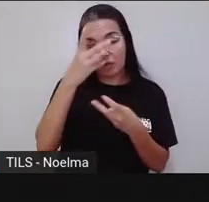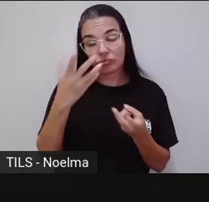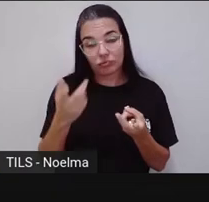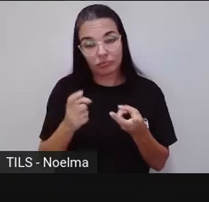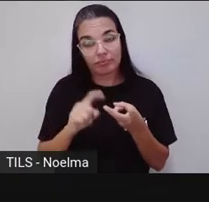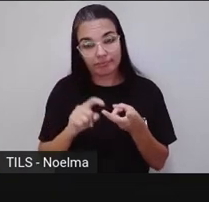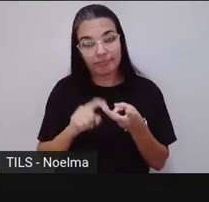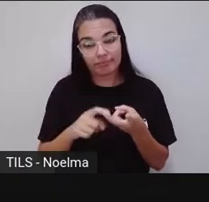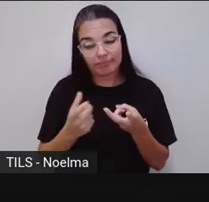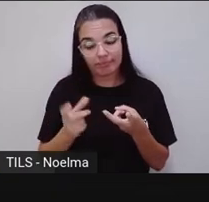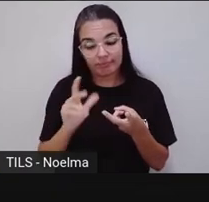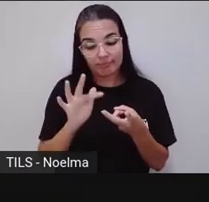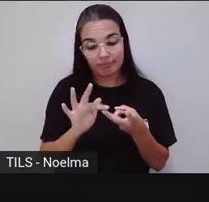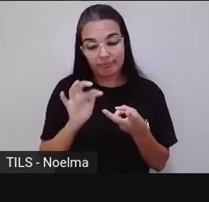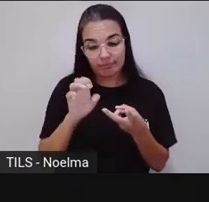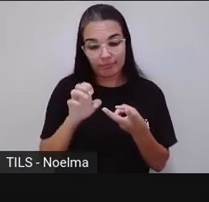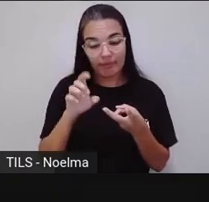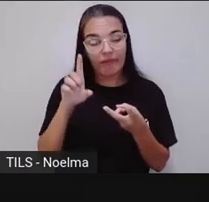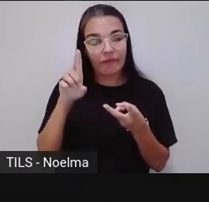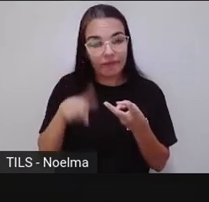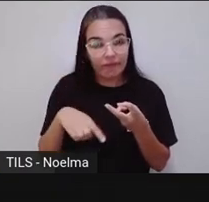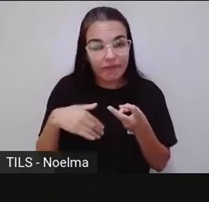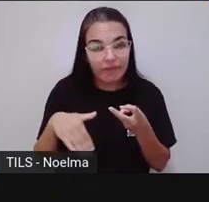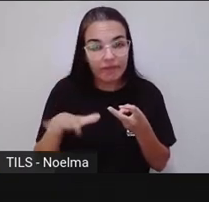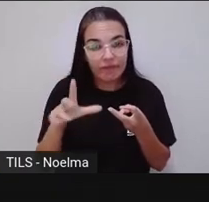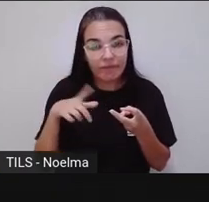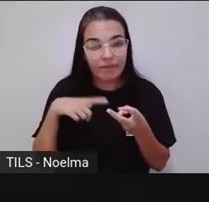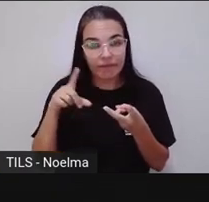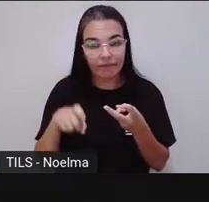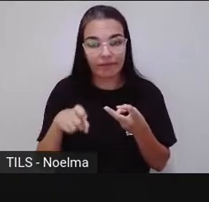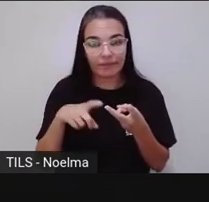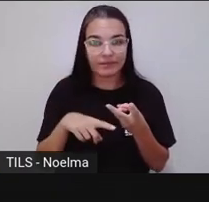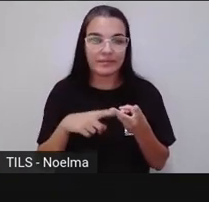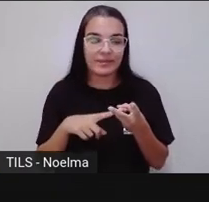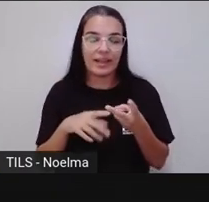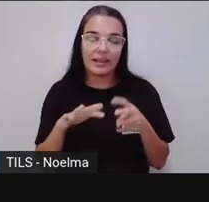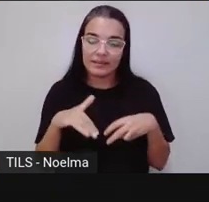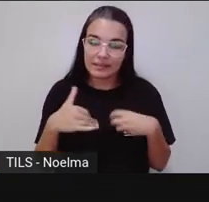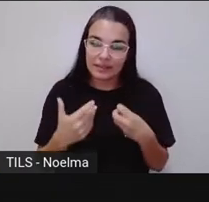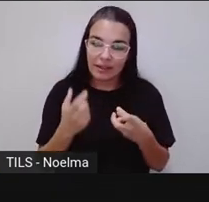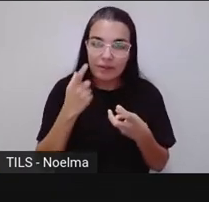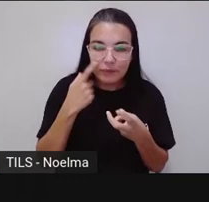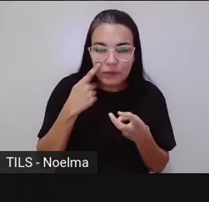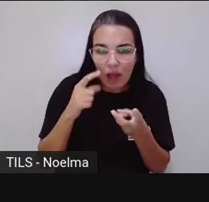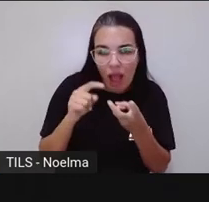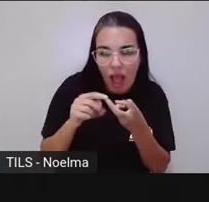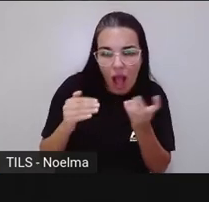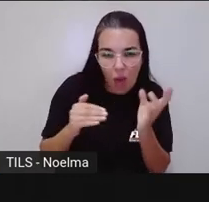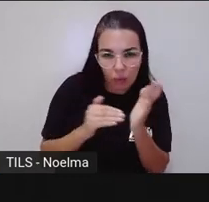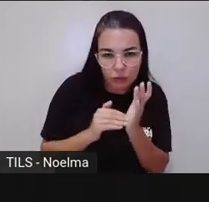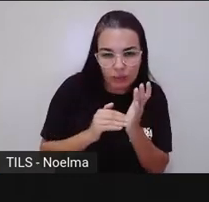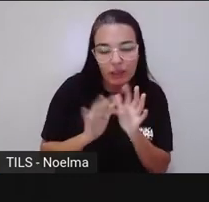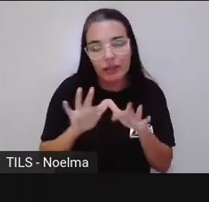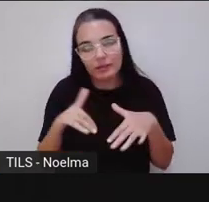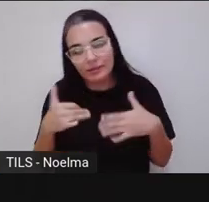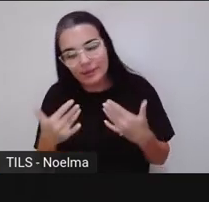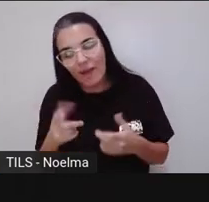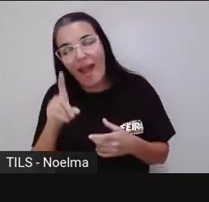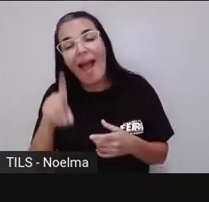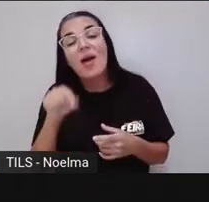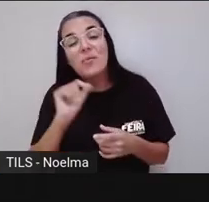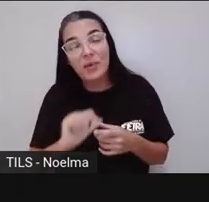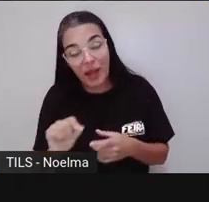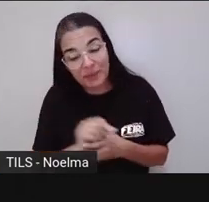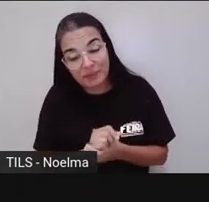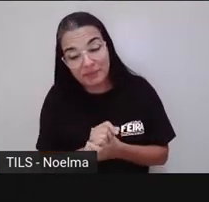sílaba que vai receber o acento. Então, identificando que fé é a última sílaba, gente